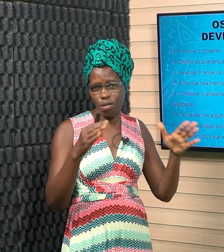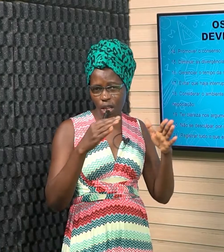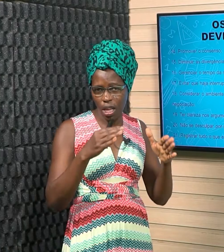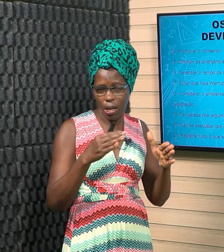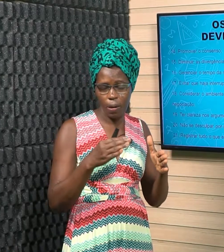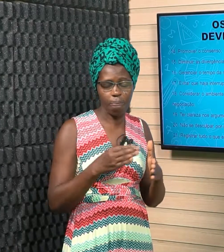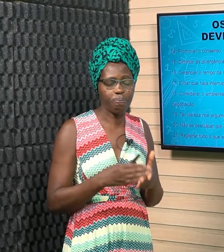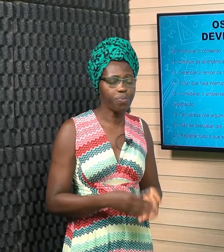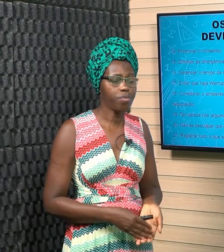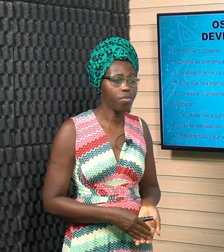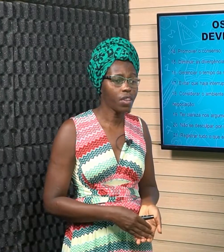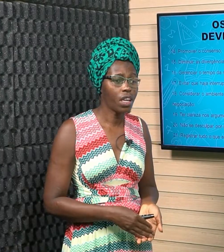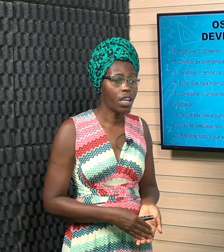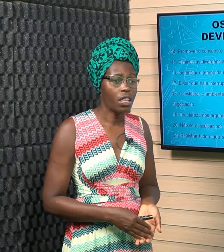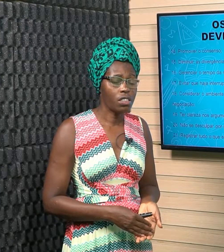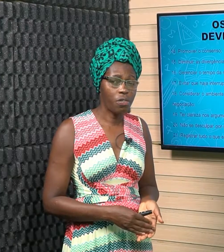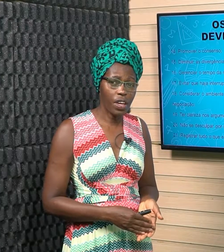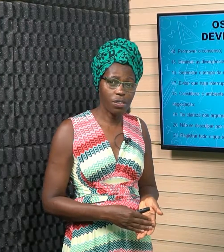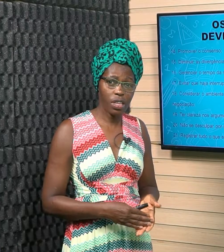diversos